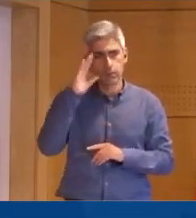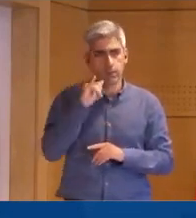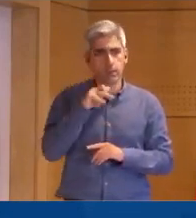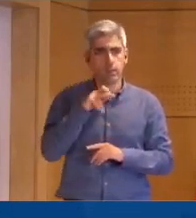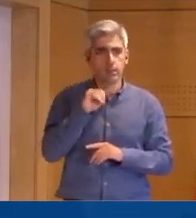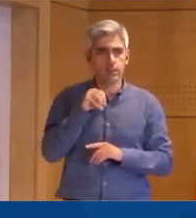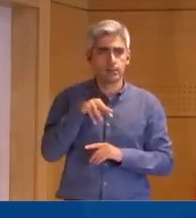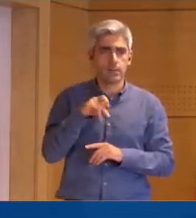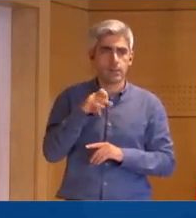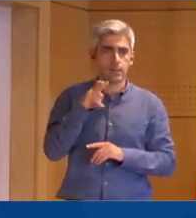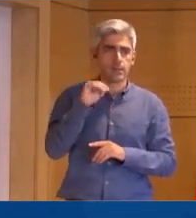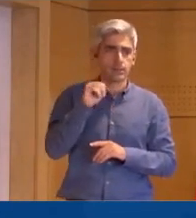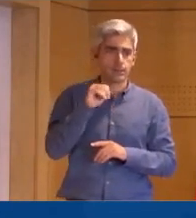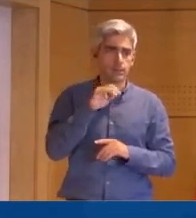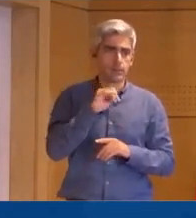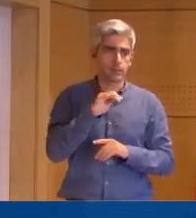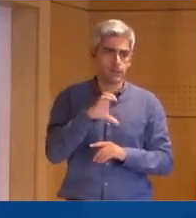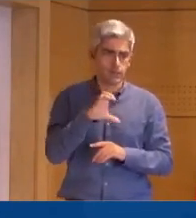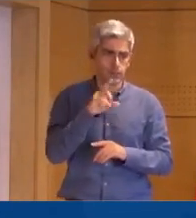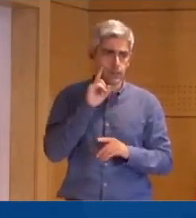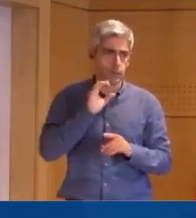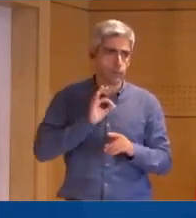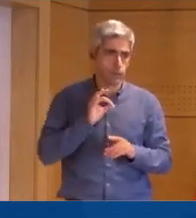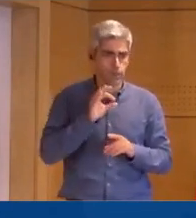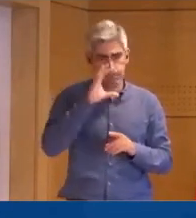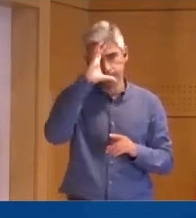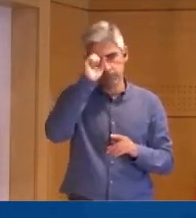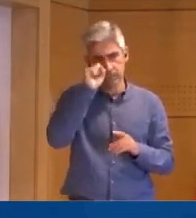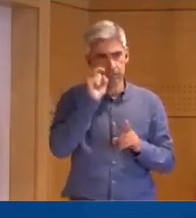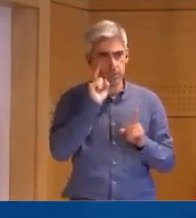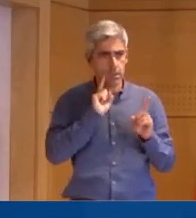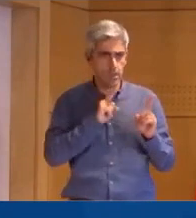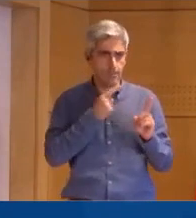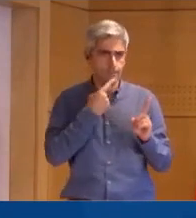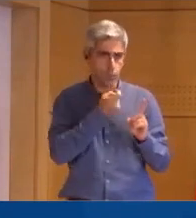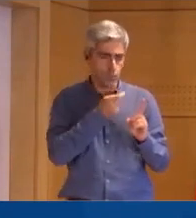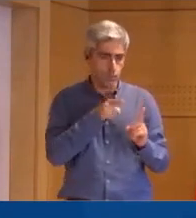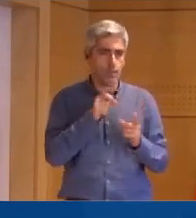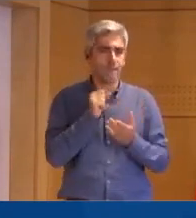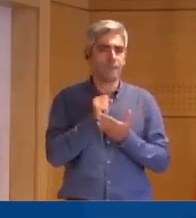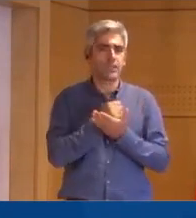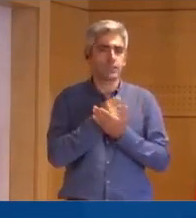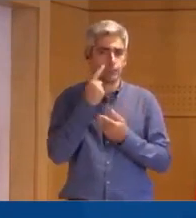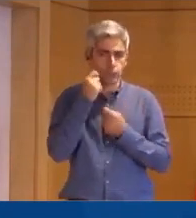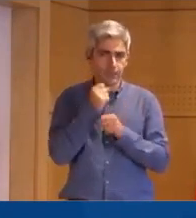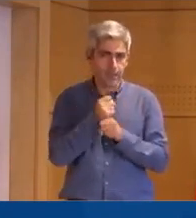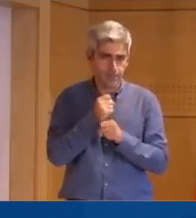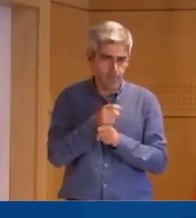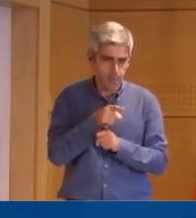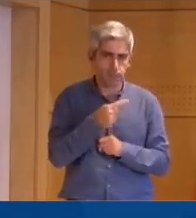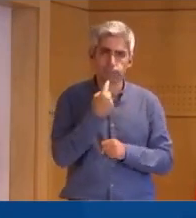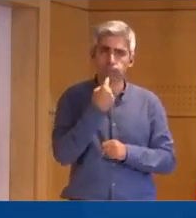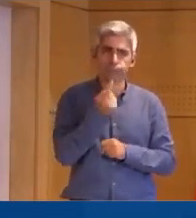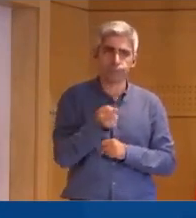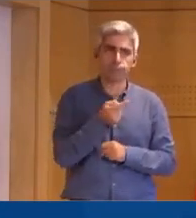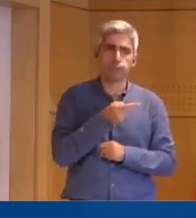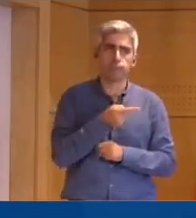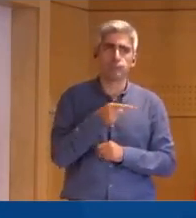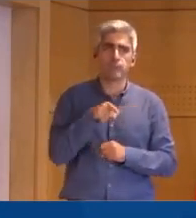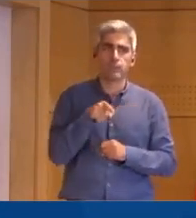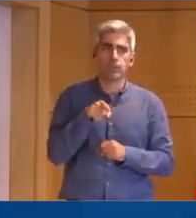Inês Martins da SIC. Uma pergunta para a Sra. Ministra sobre os vistos de procura de trabalho. Referiu que